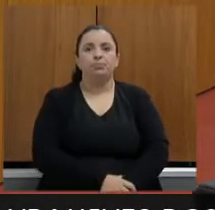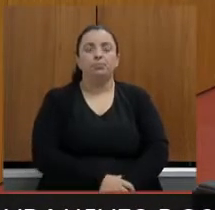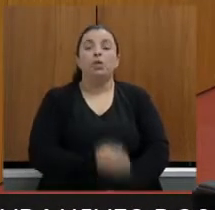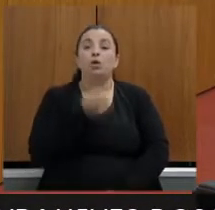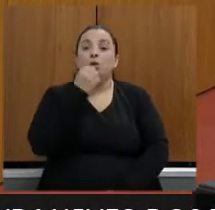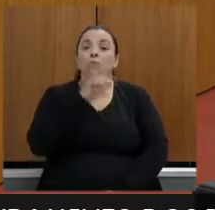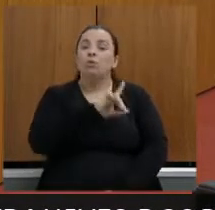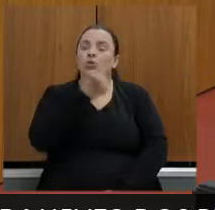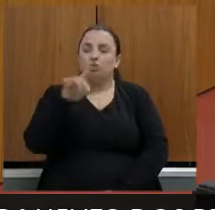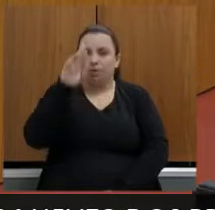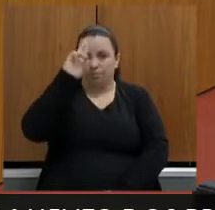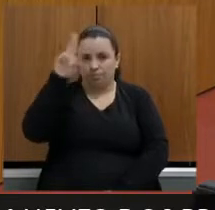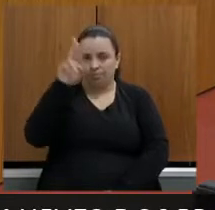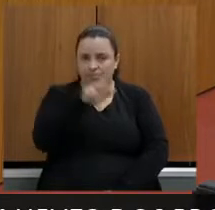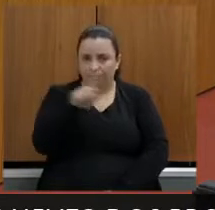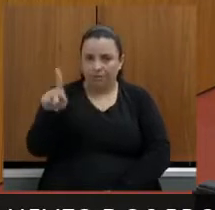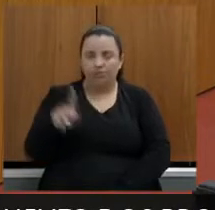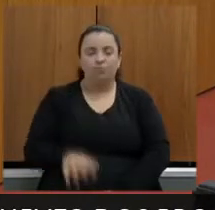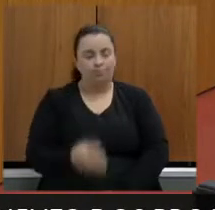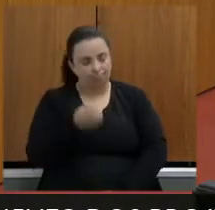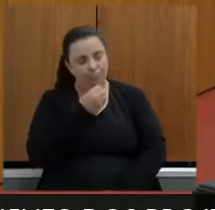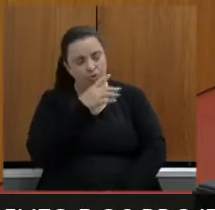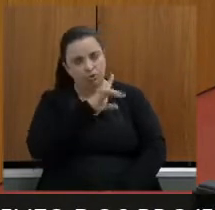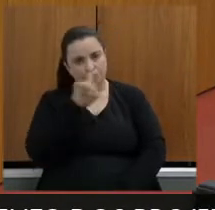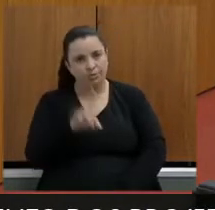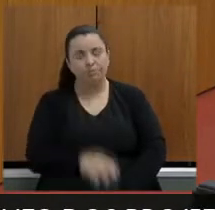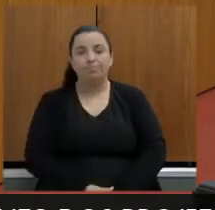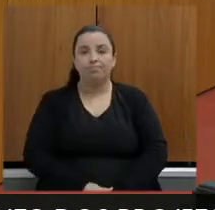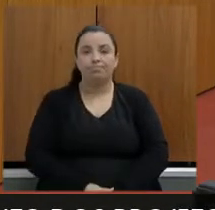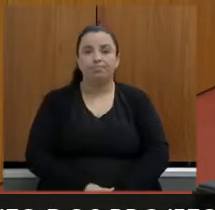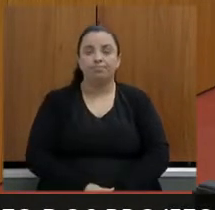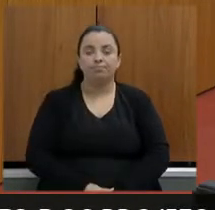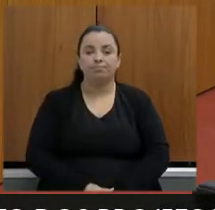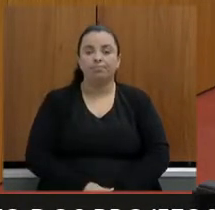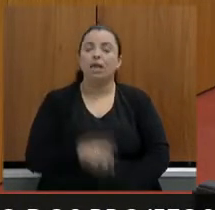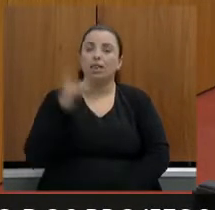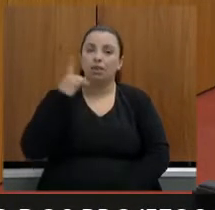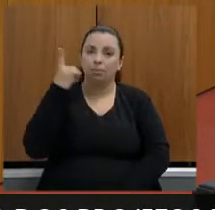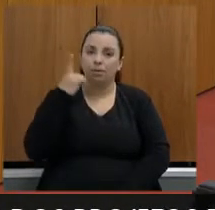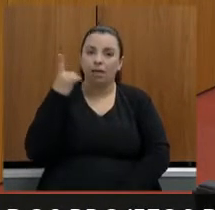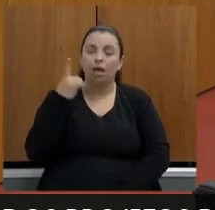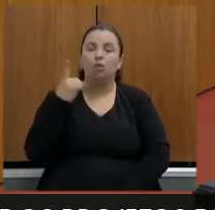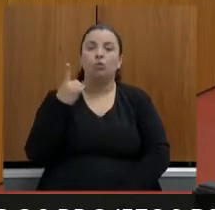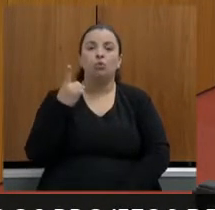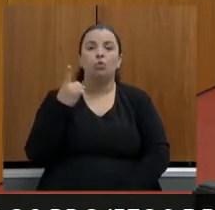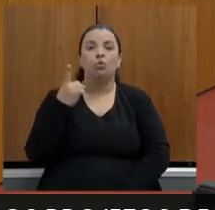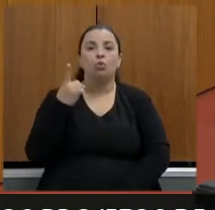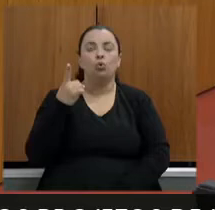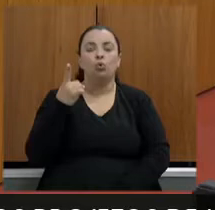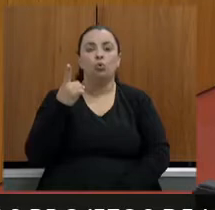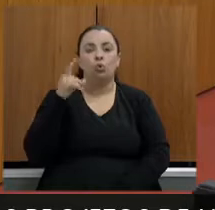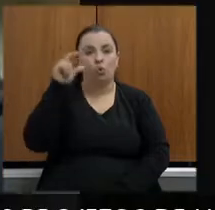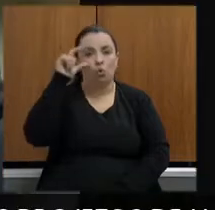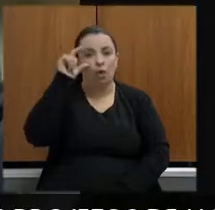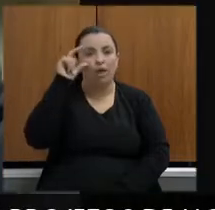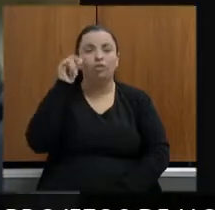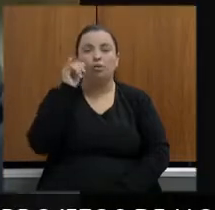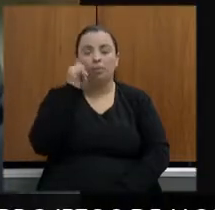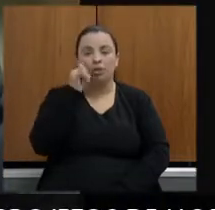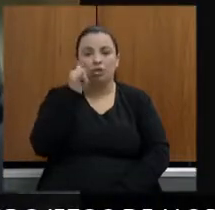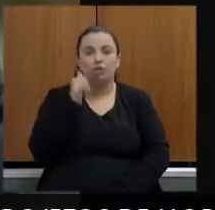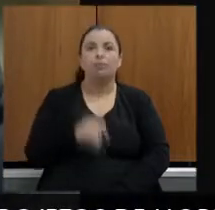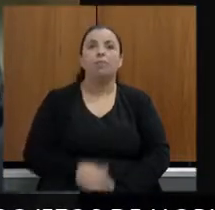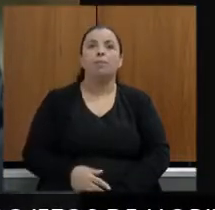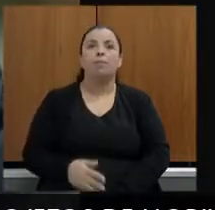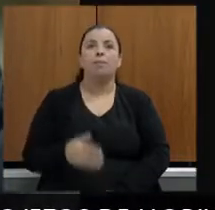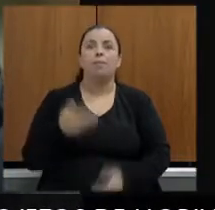presidente bom dia deputado Duarte Bechir parabenizo aí pela direção dos trabalhos e